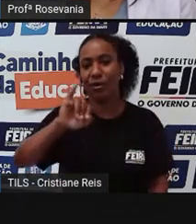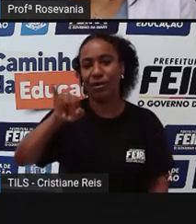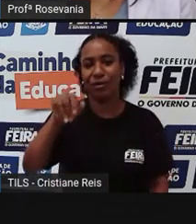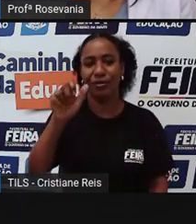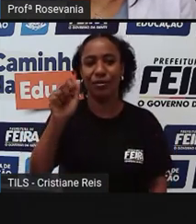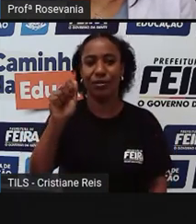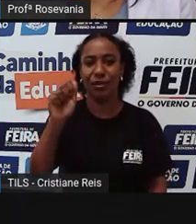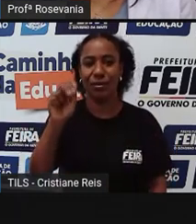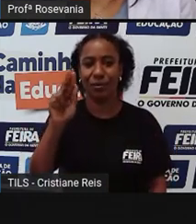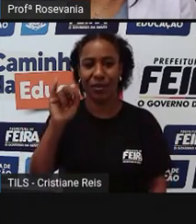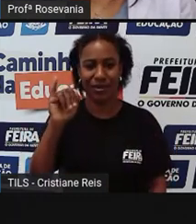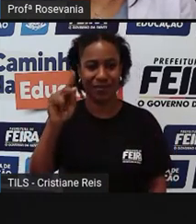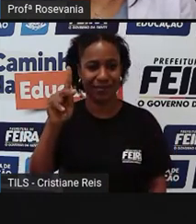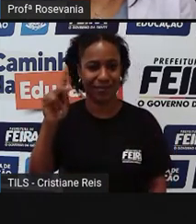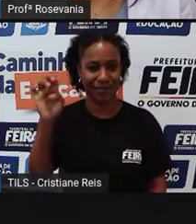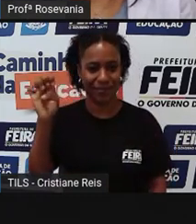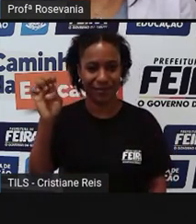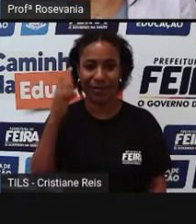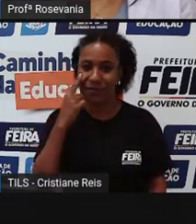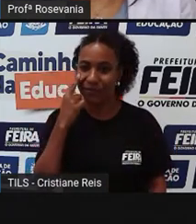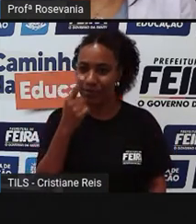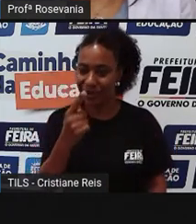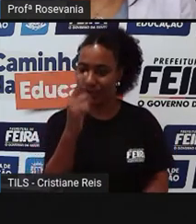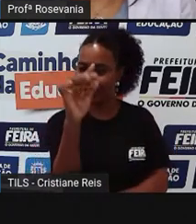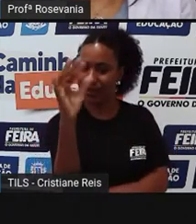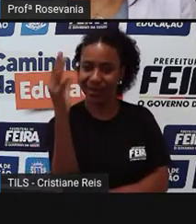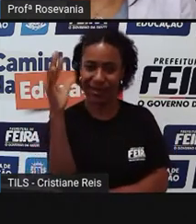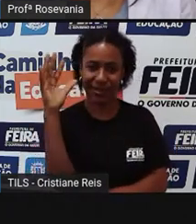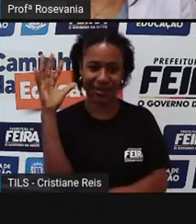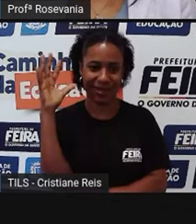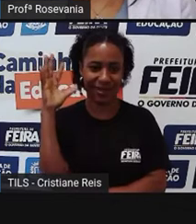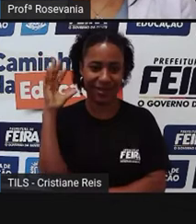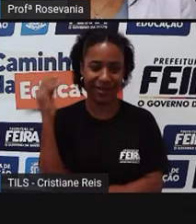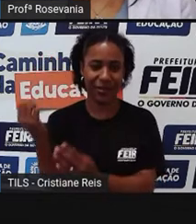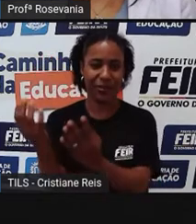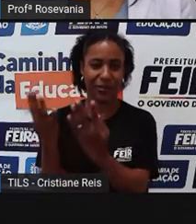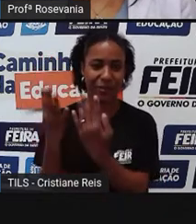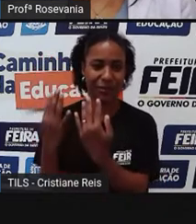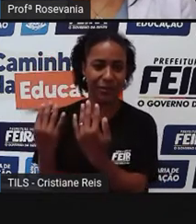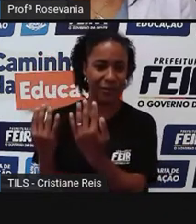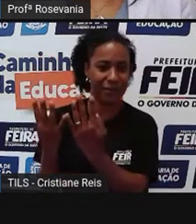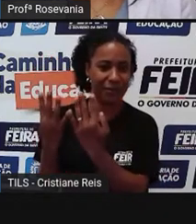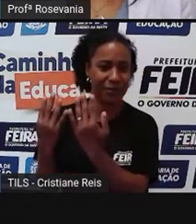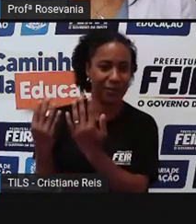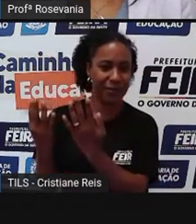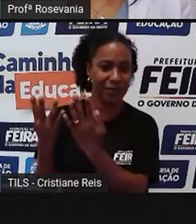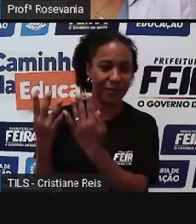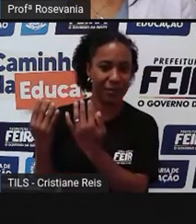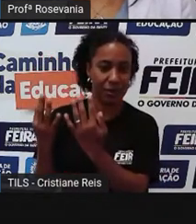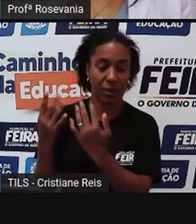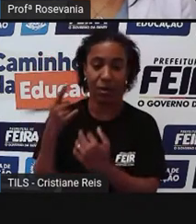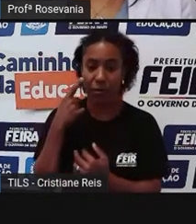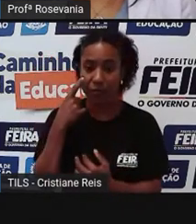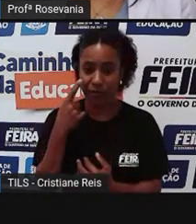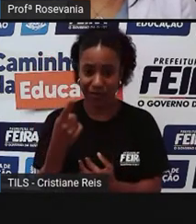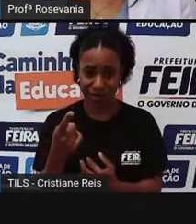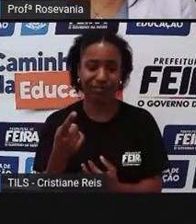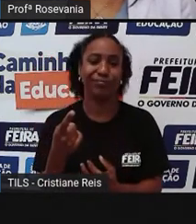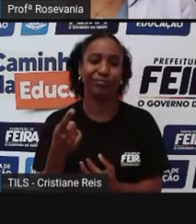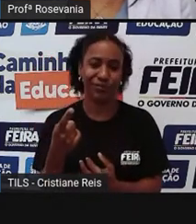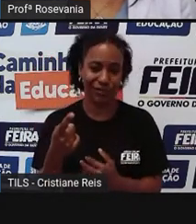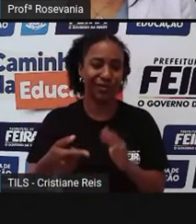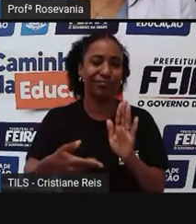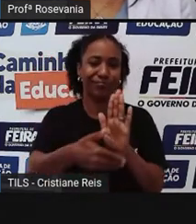ciliar, que é essa mata, né, próximo, né, das encostas aqui. A gente percebe que já foi totalmente